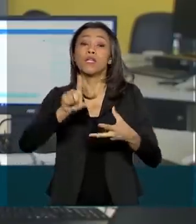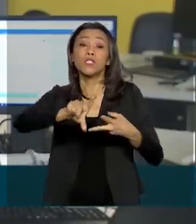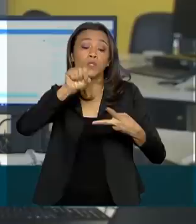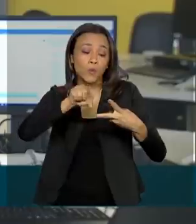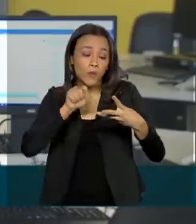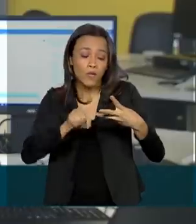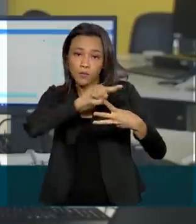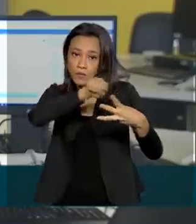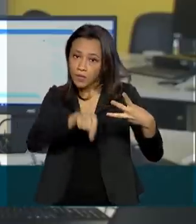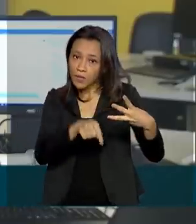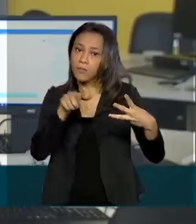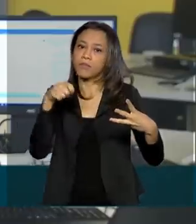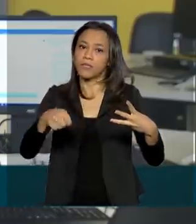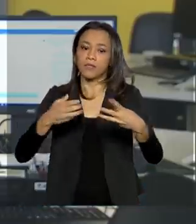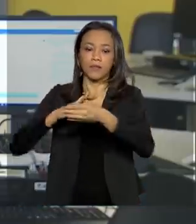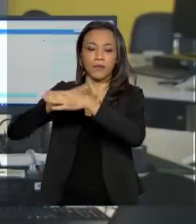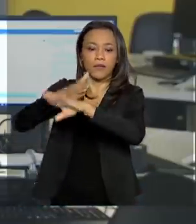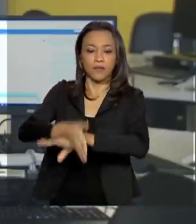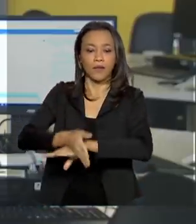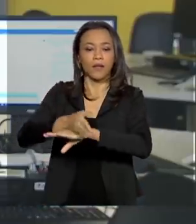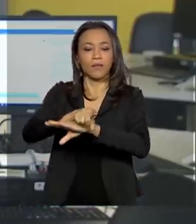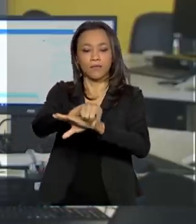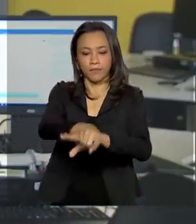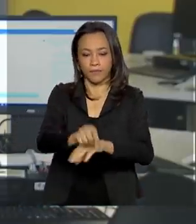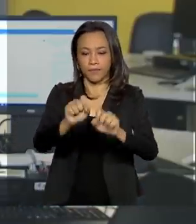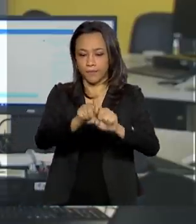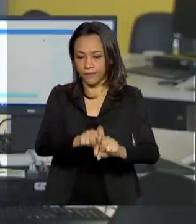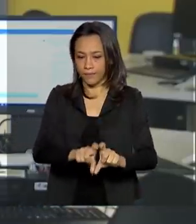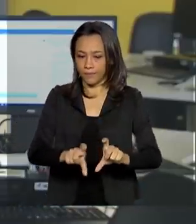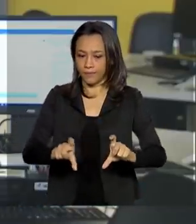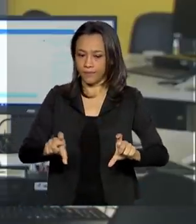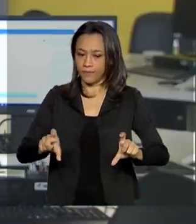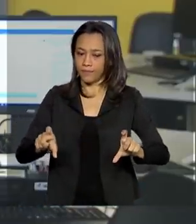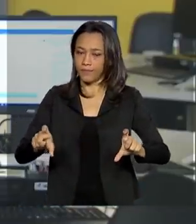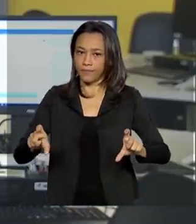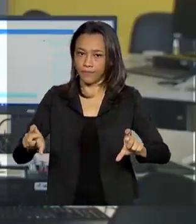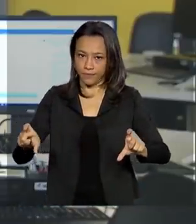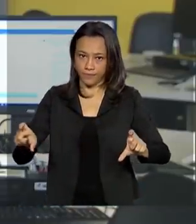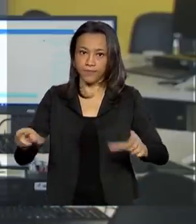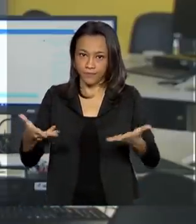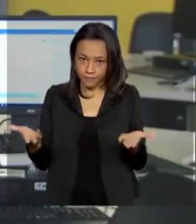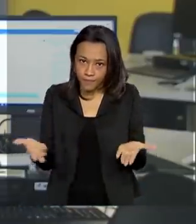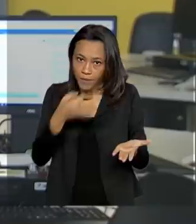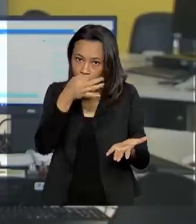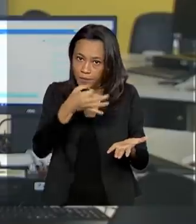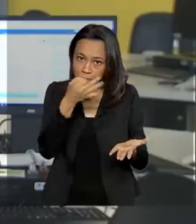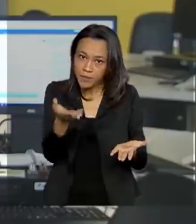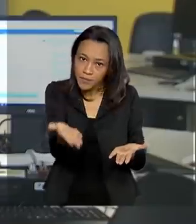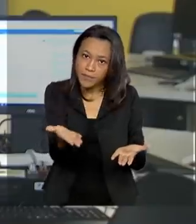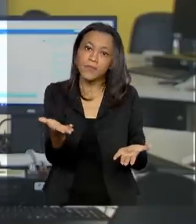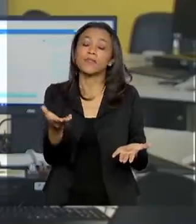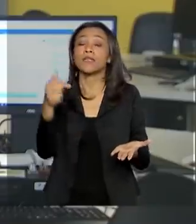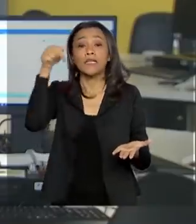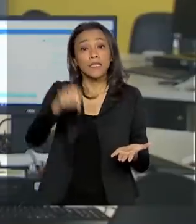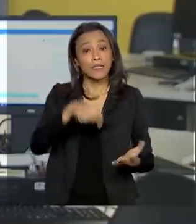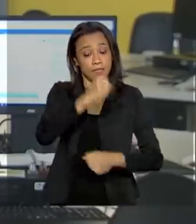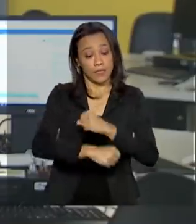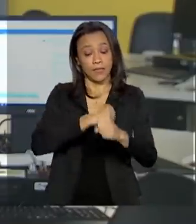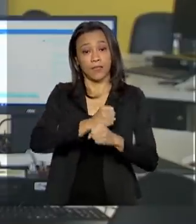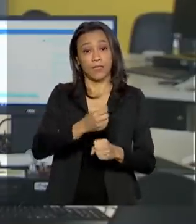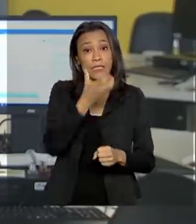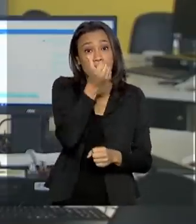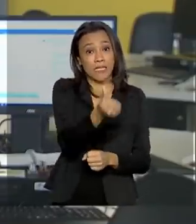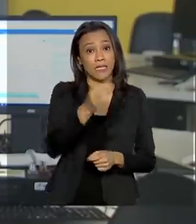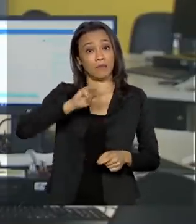os inscritos do Enem deverão acessar a página do participante, que é enem.inep.gov.br. O Enem deste ano conta com mais de